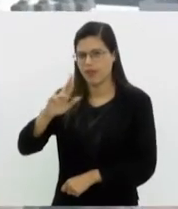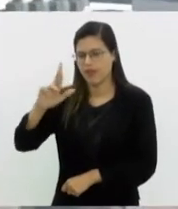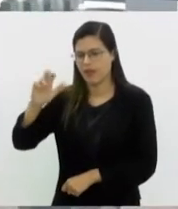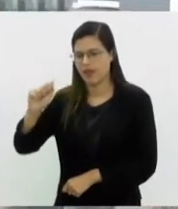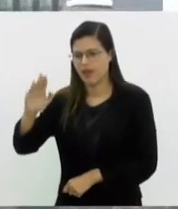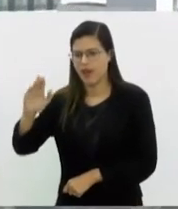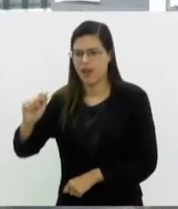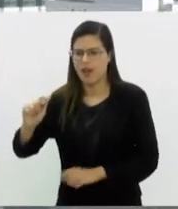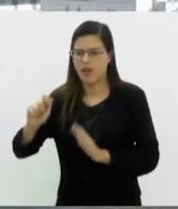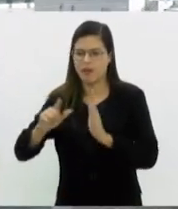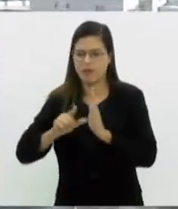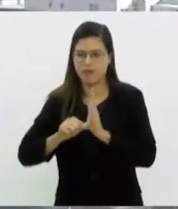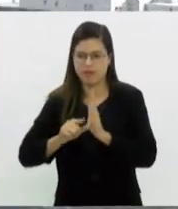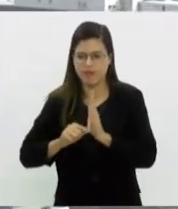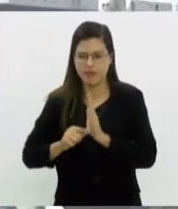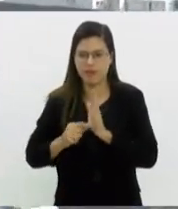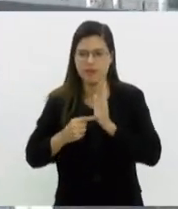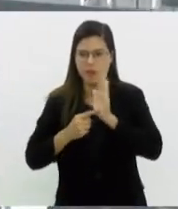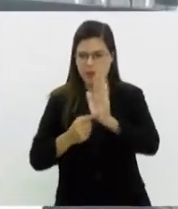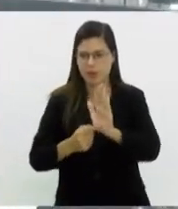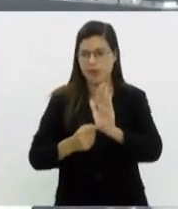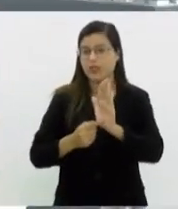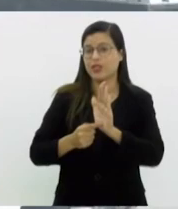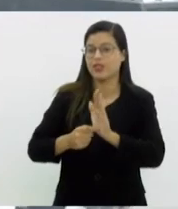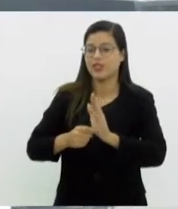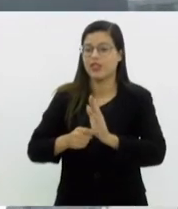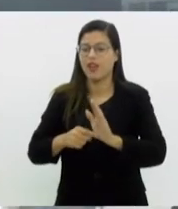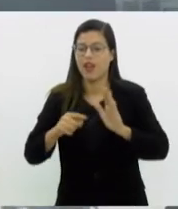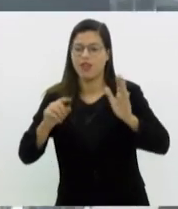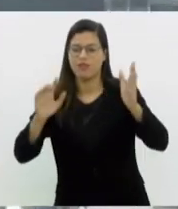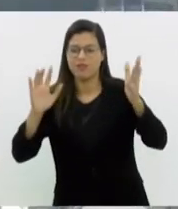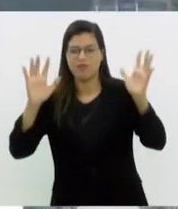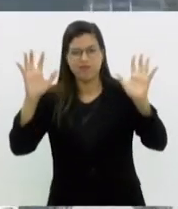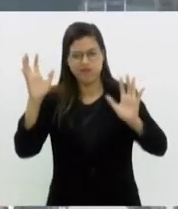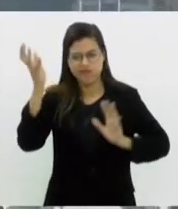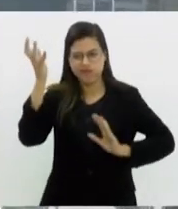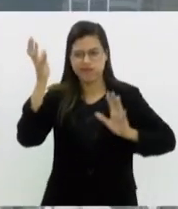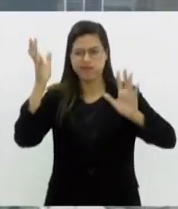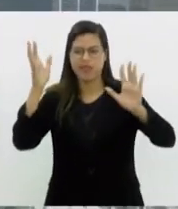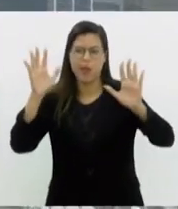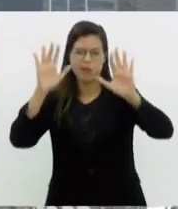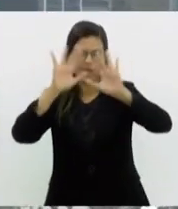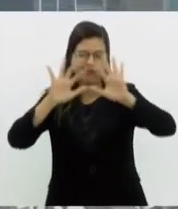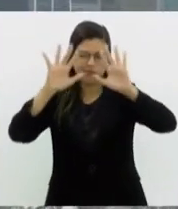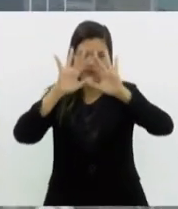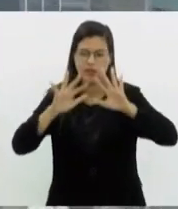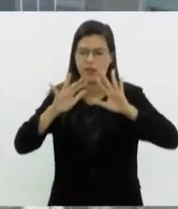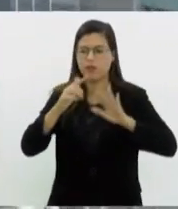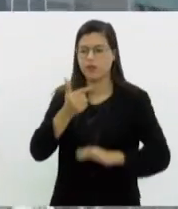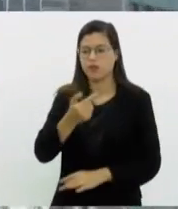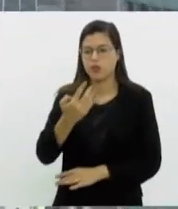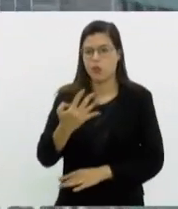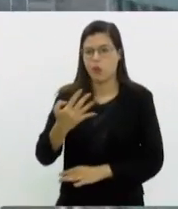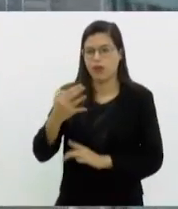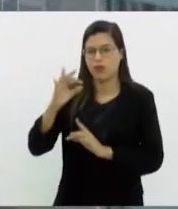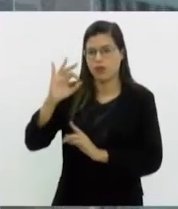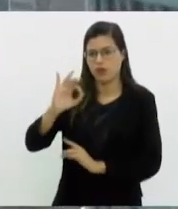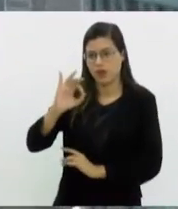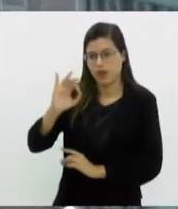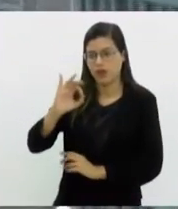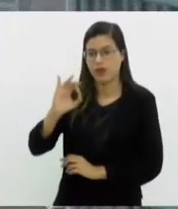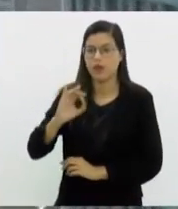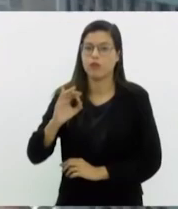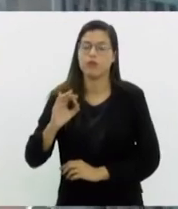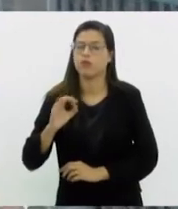tempo está um pouco nublado, nesse momento faz 24 graus, e a máxima para hoje é de 32 graus, e não